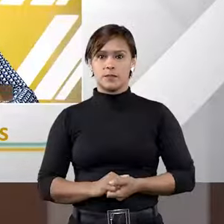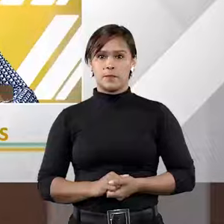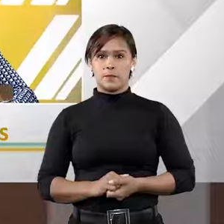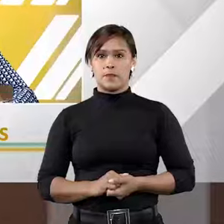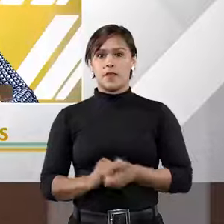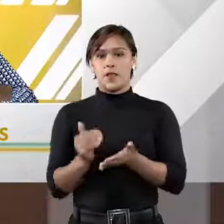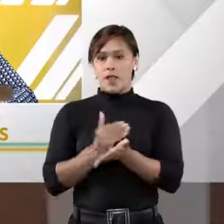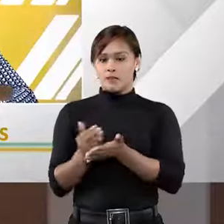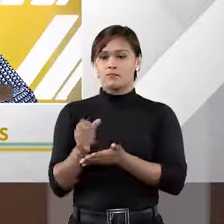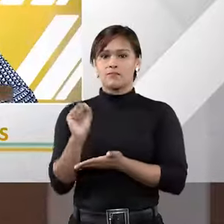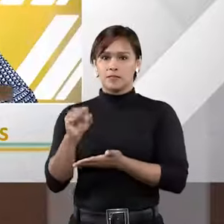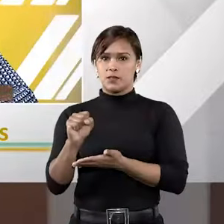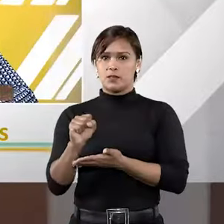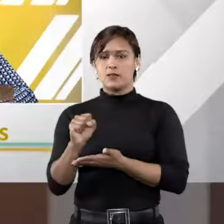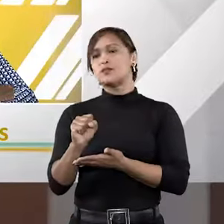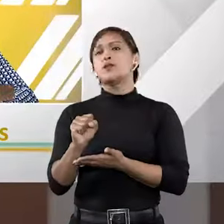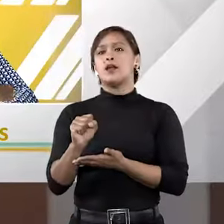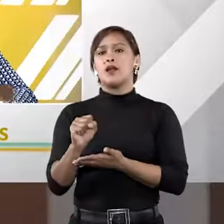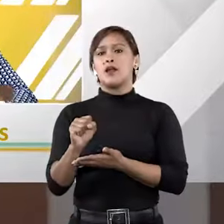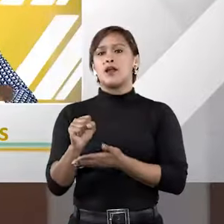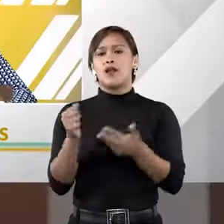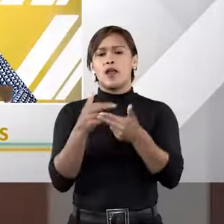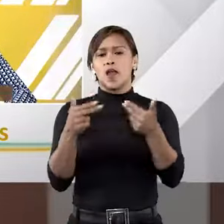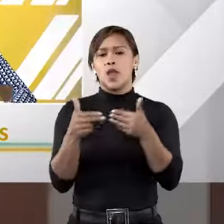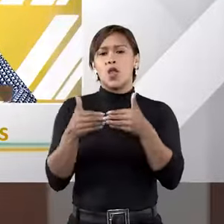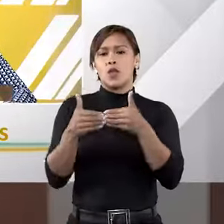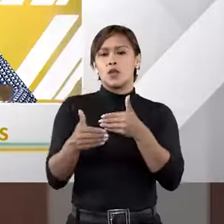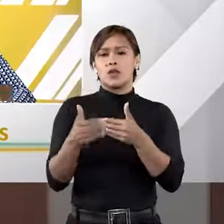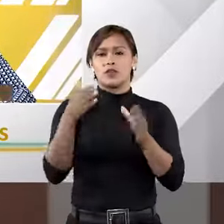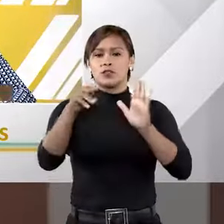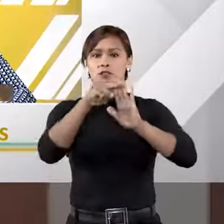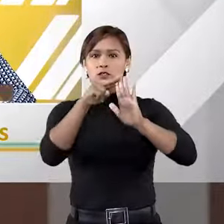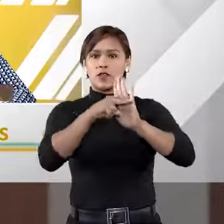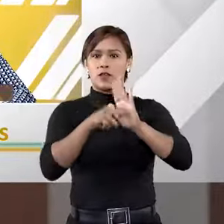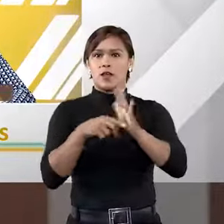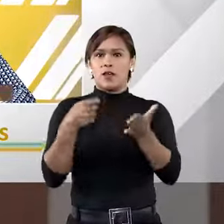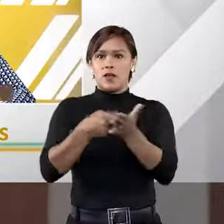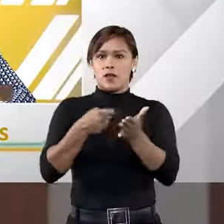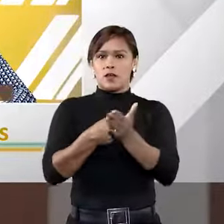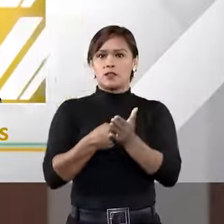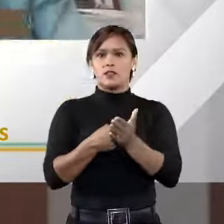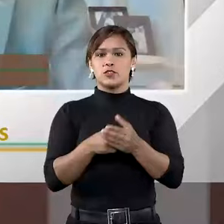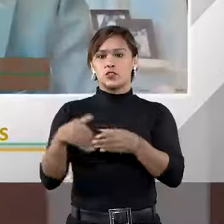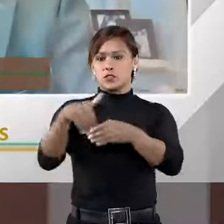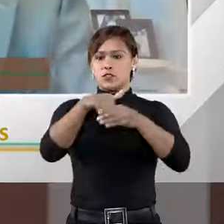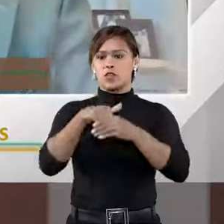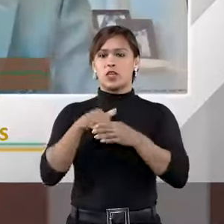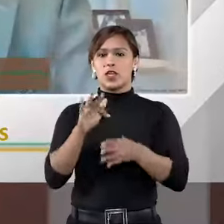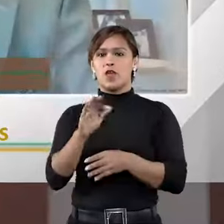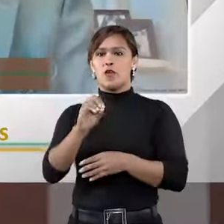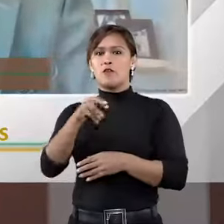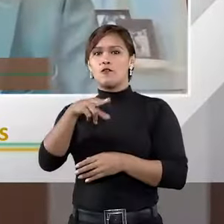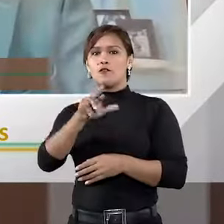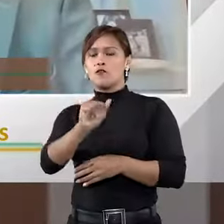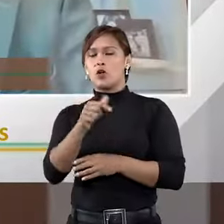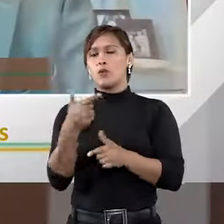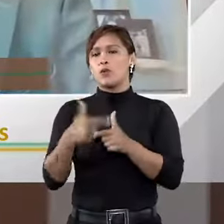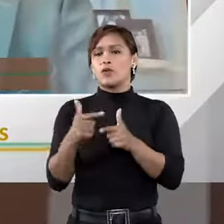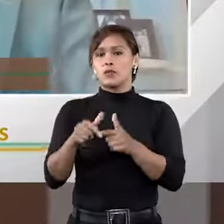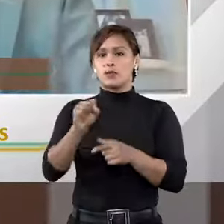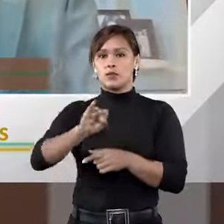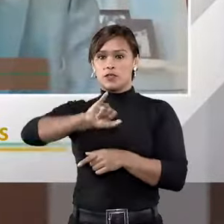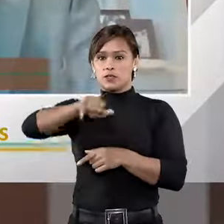A princípio, sim. A coexistência de cláusula compromissória e de eleição de foro já não é um problema. O